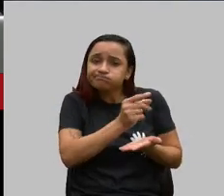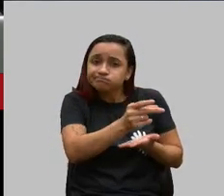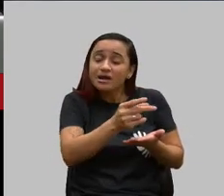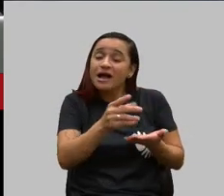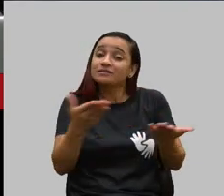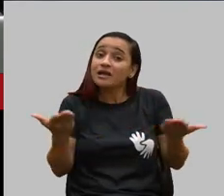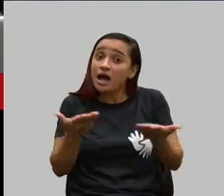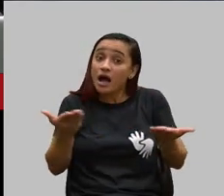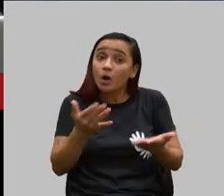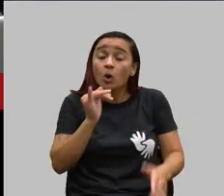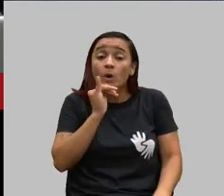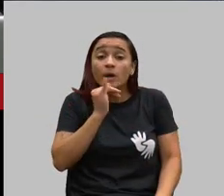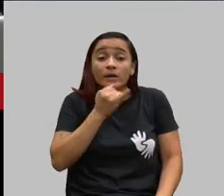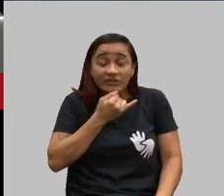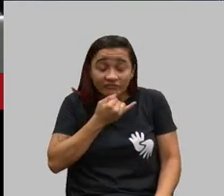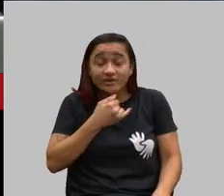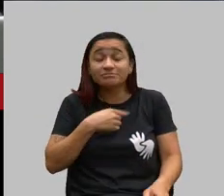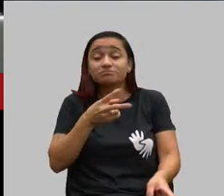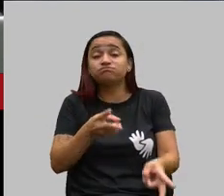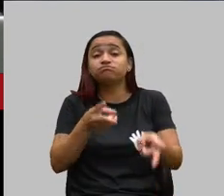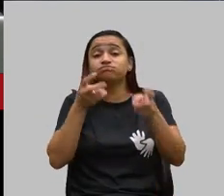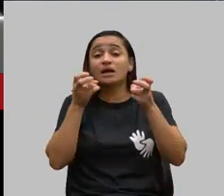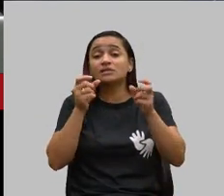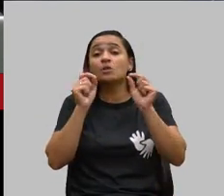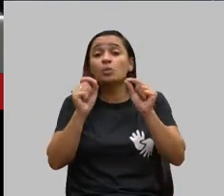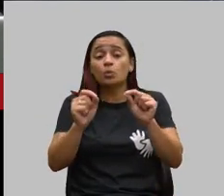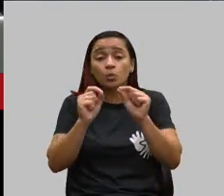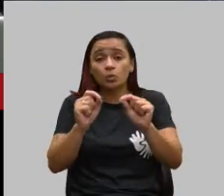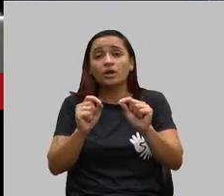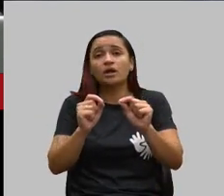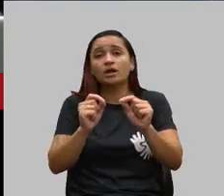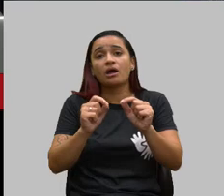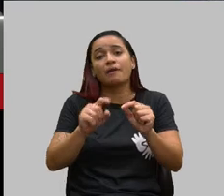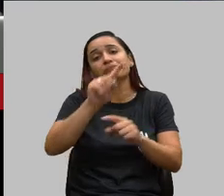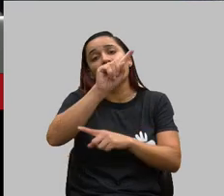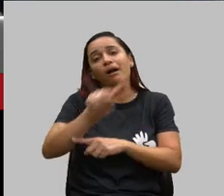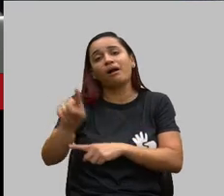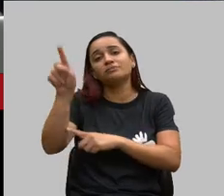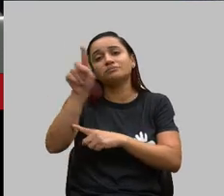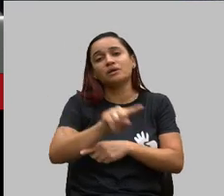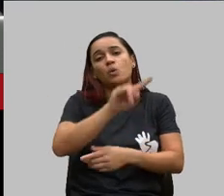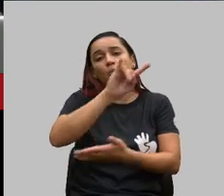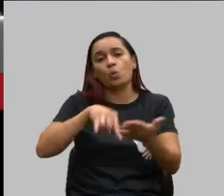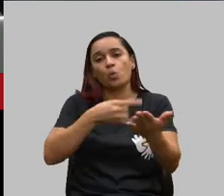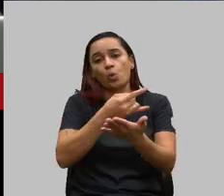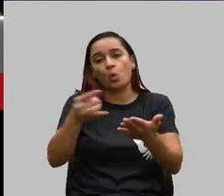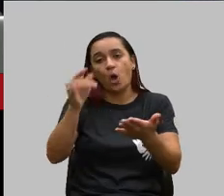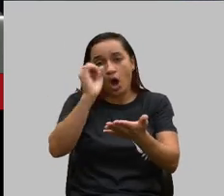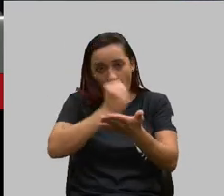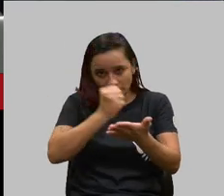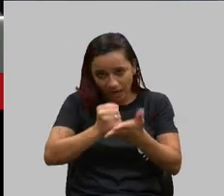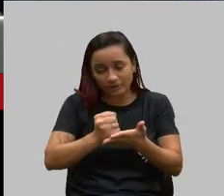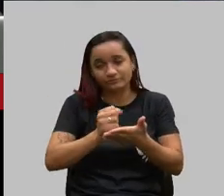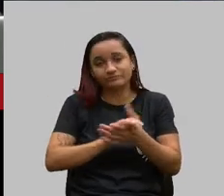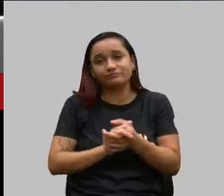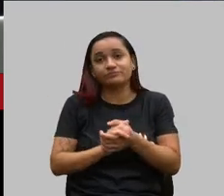infelizmente, de forma unilateral, a rescisão dos contratos. Hoje em dia,